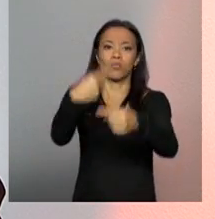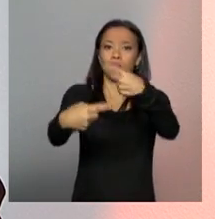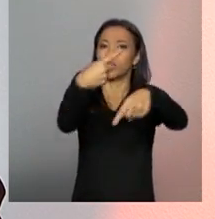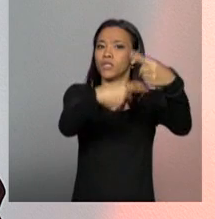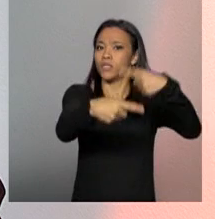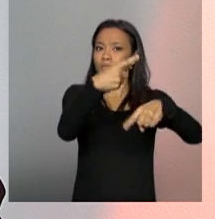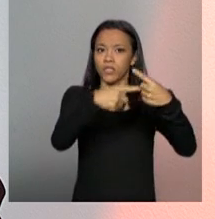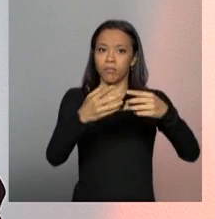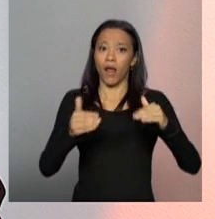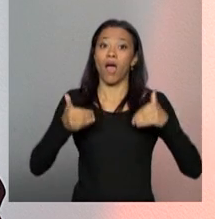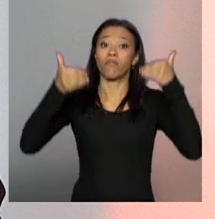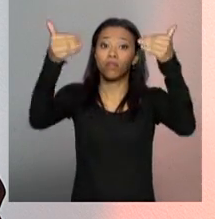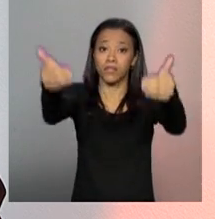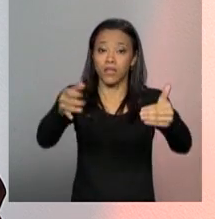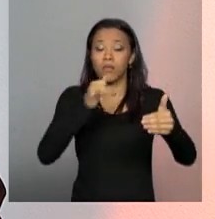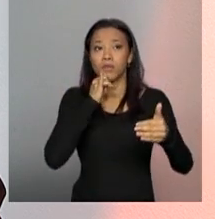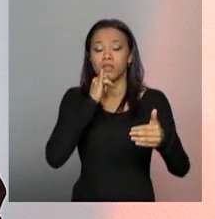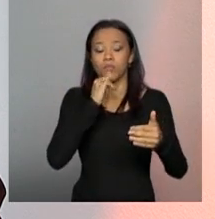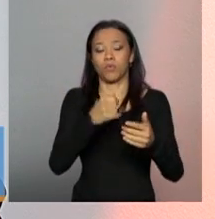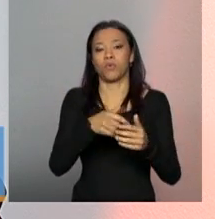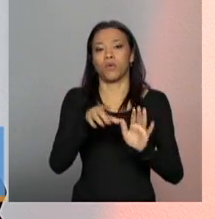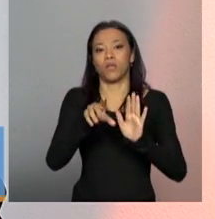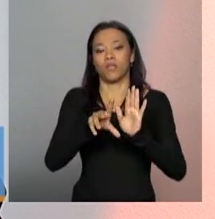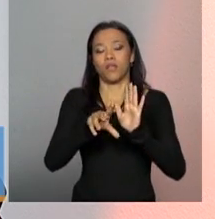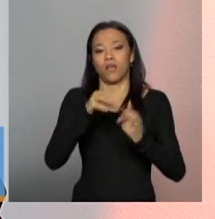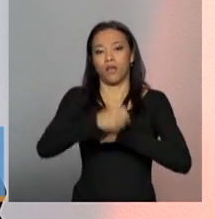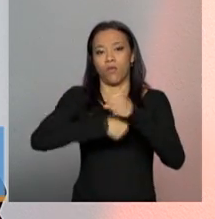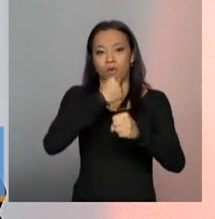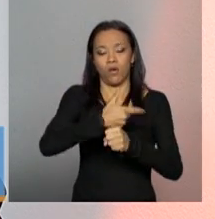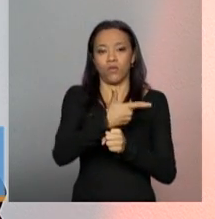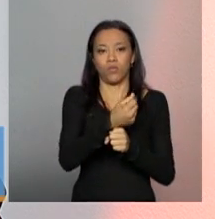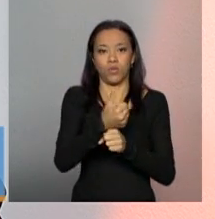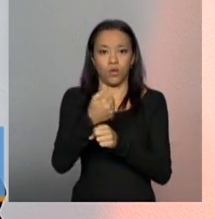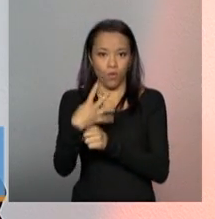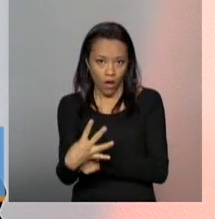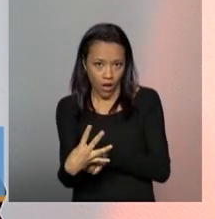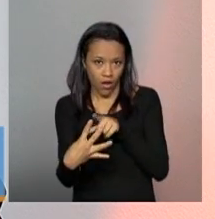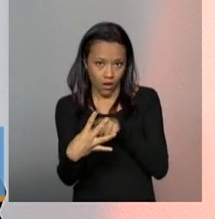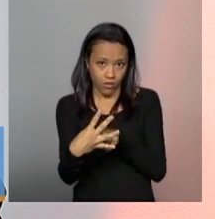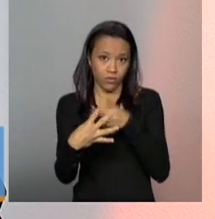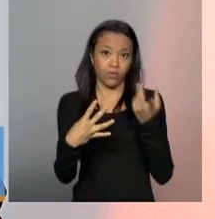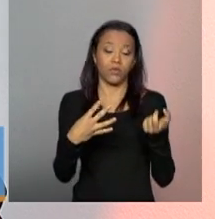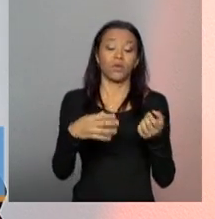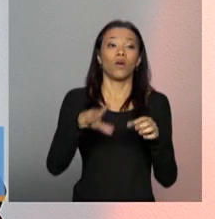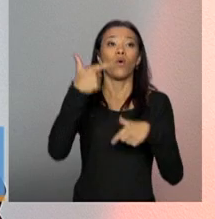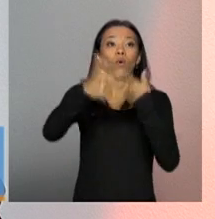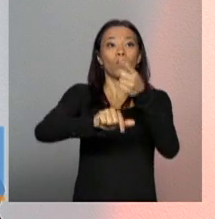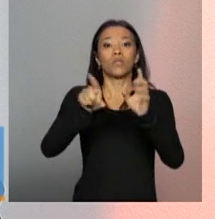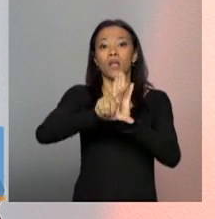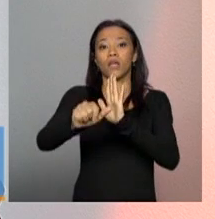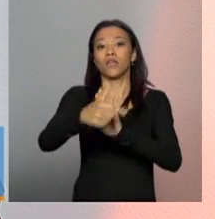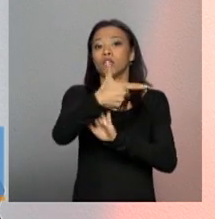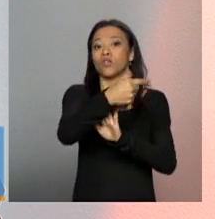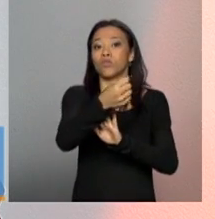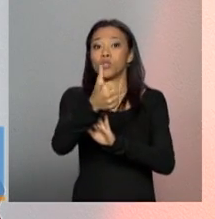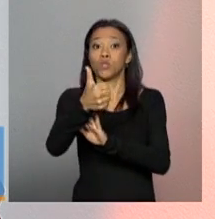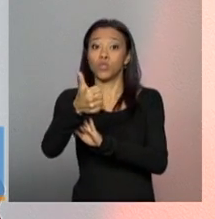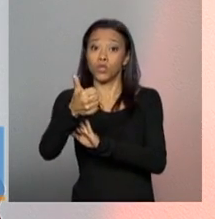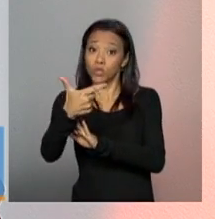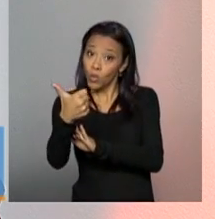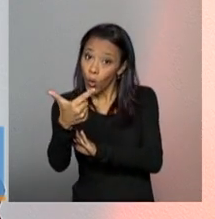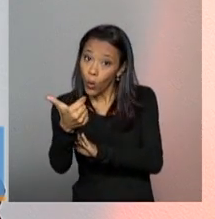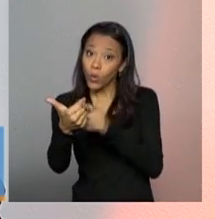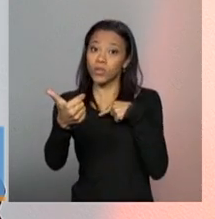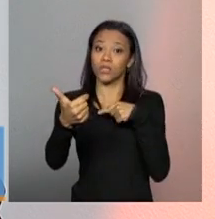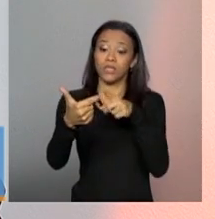como a política de 2004, a nova norma operacional base 2012. Então, nisso envolve o legislativo.